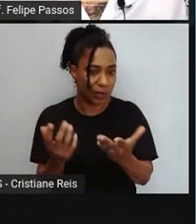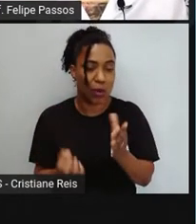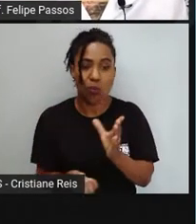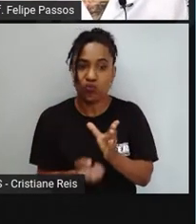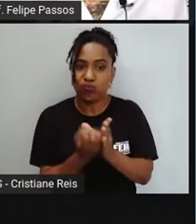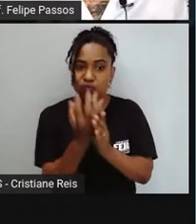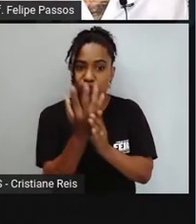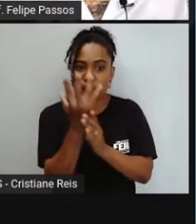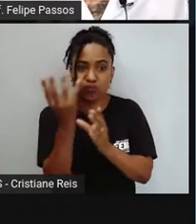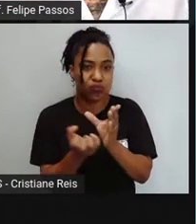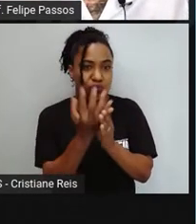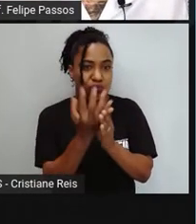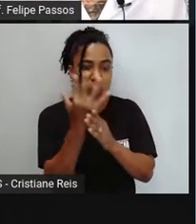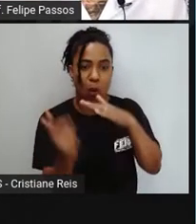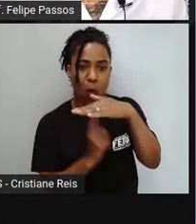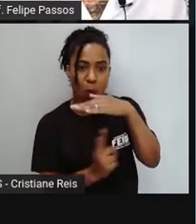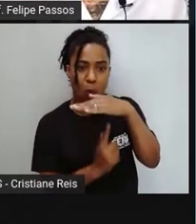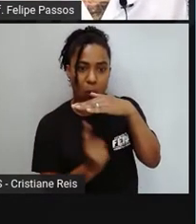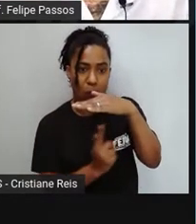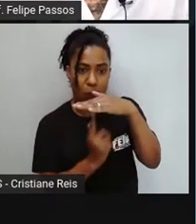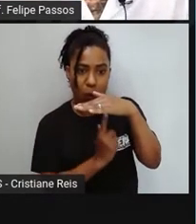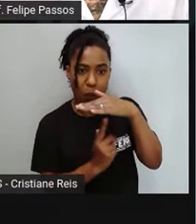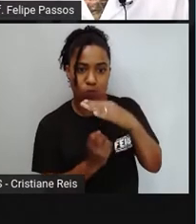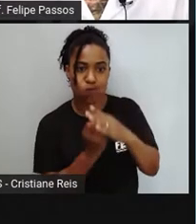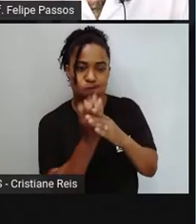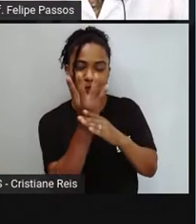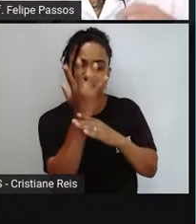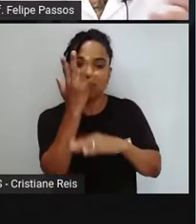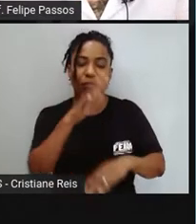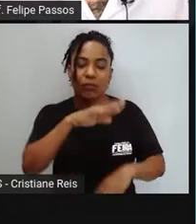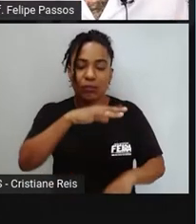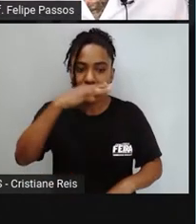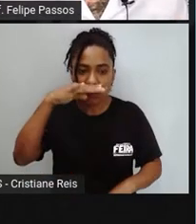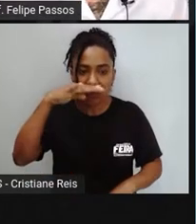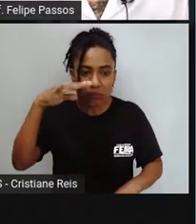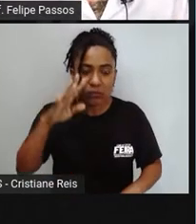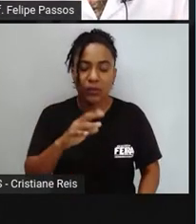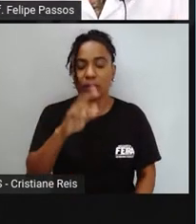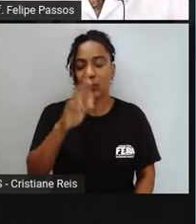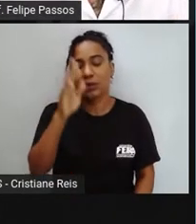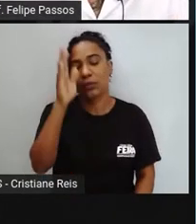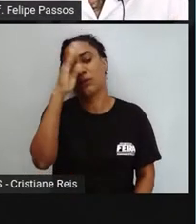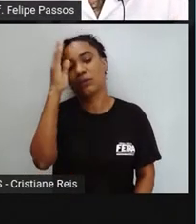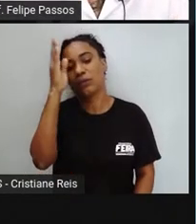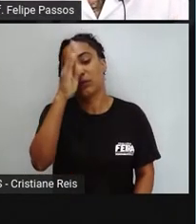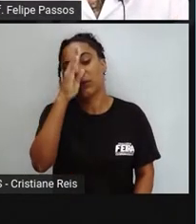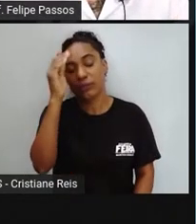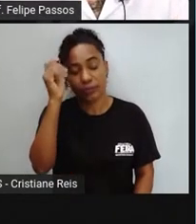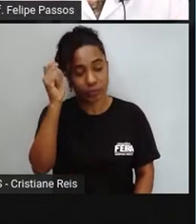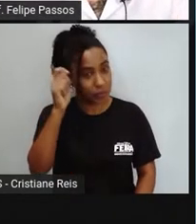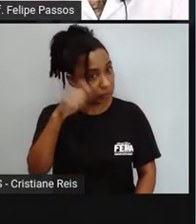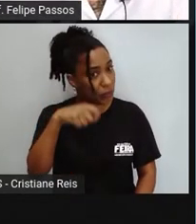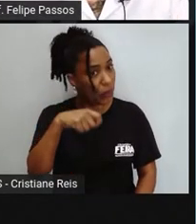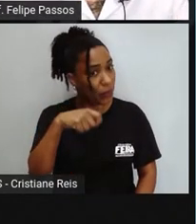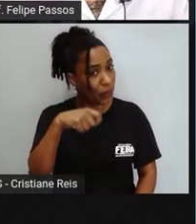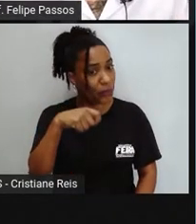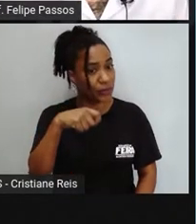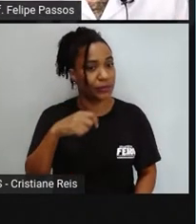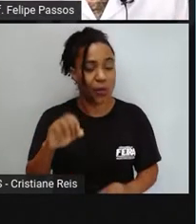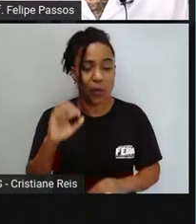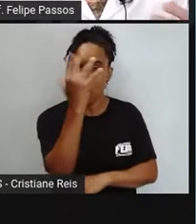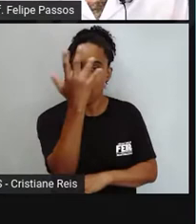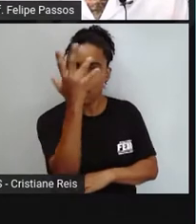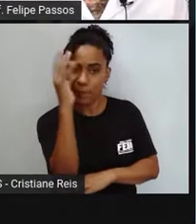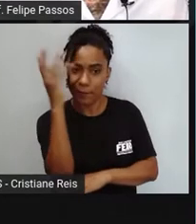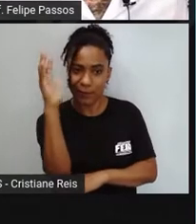envenenada. Se a pessoa encostar numa planta que tem uma substância ali que causa uma irritação